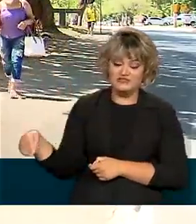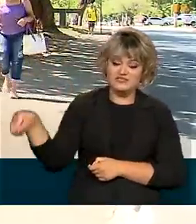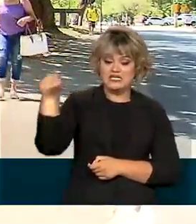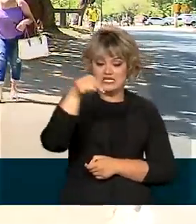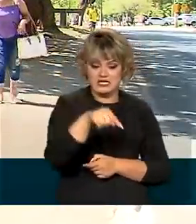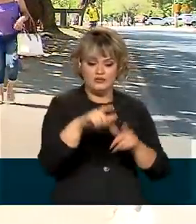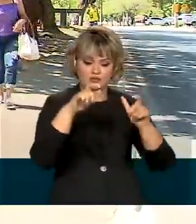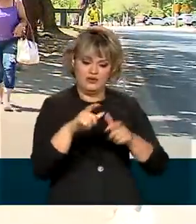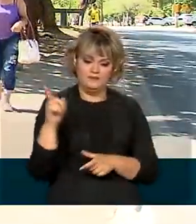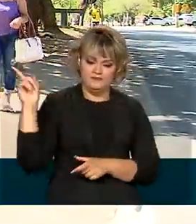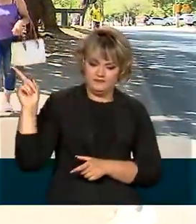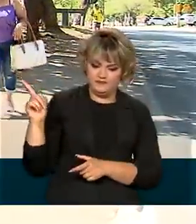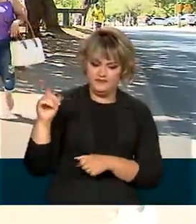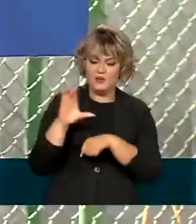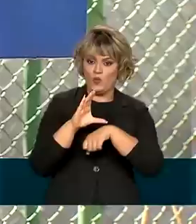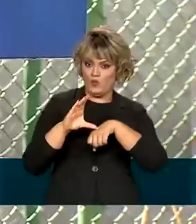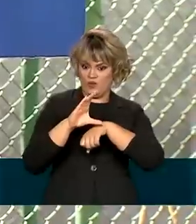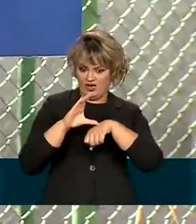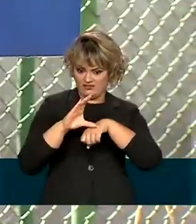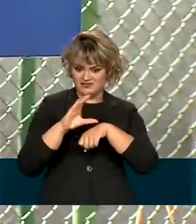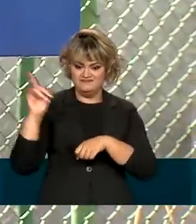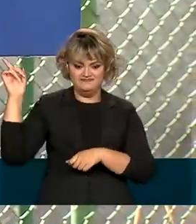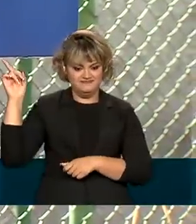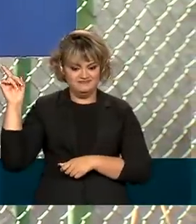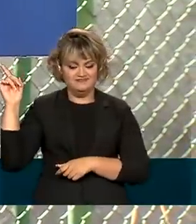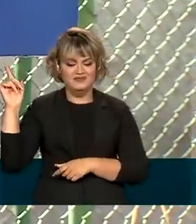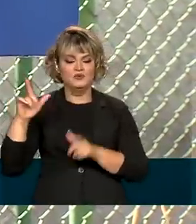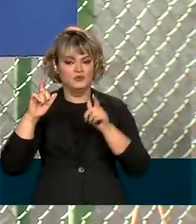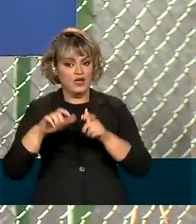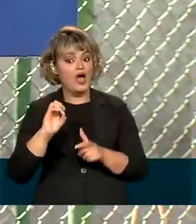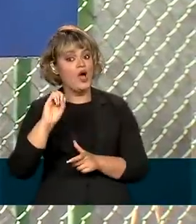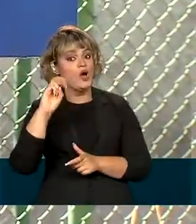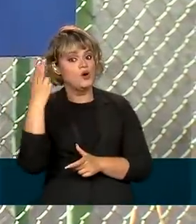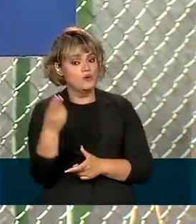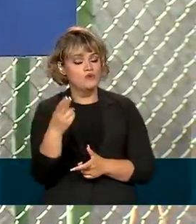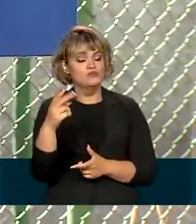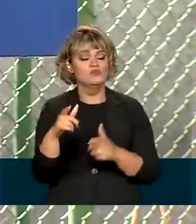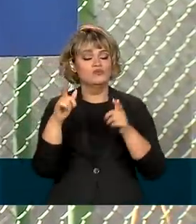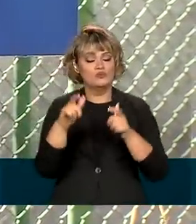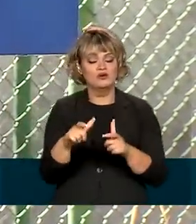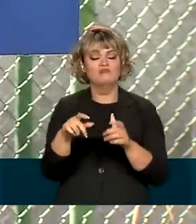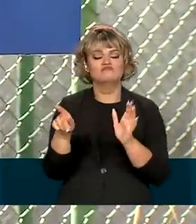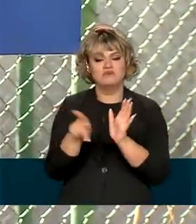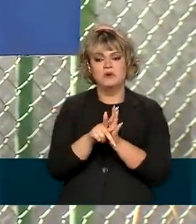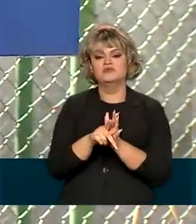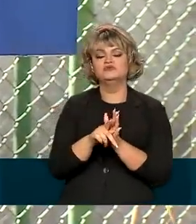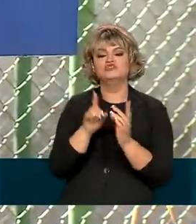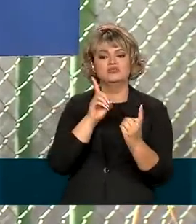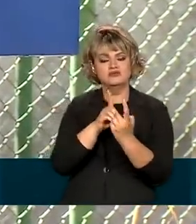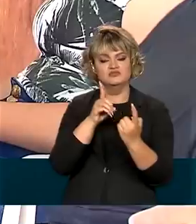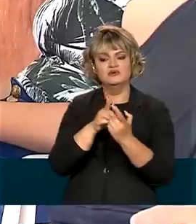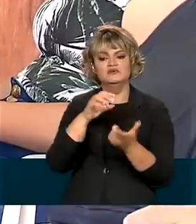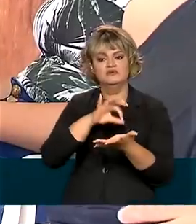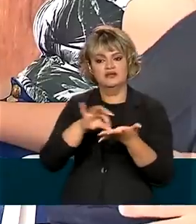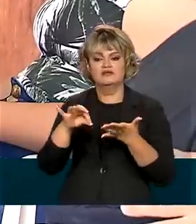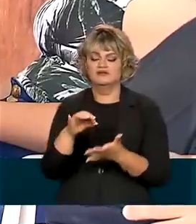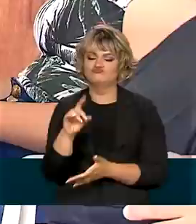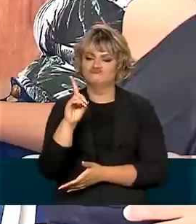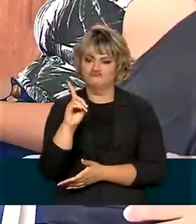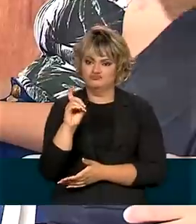Referência de Assistência Social, CRAS, ou a um posto de atendimento do Cadastro Único no município.